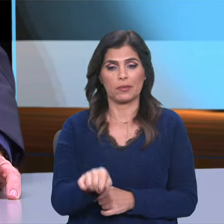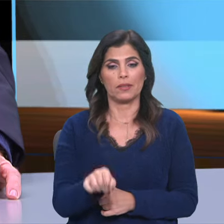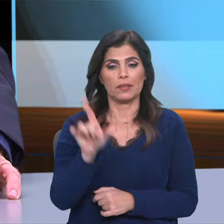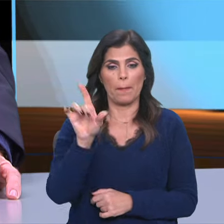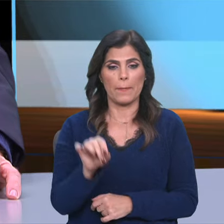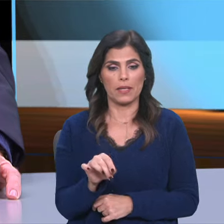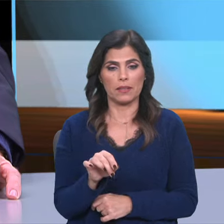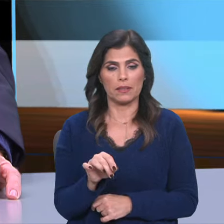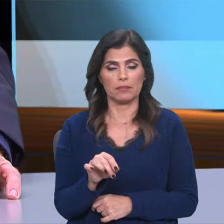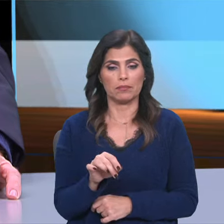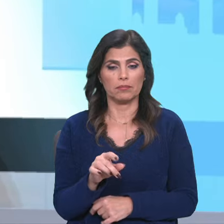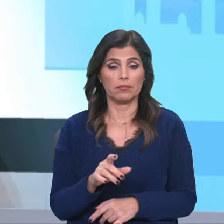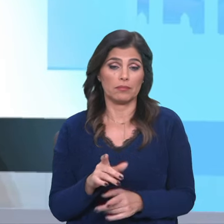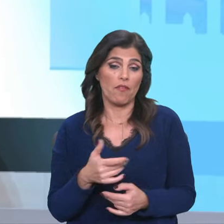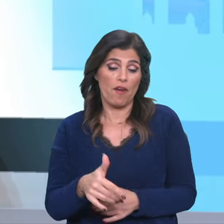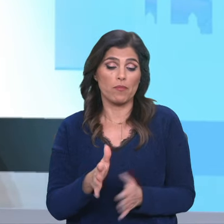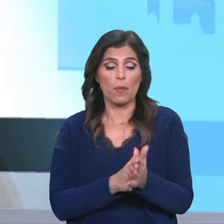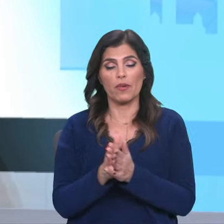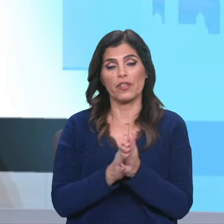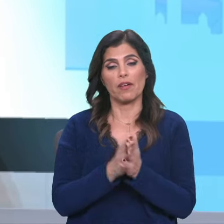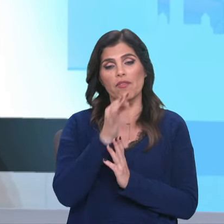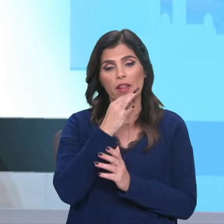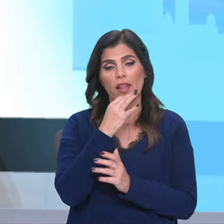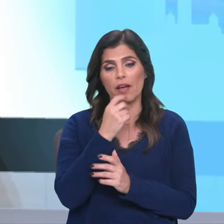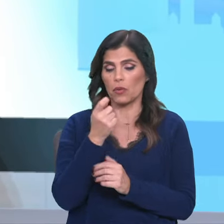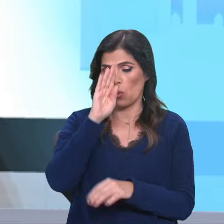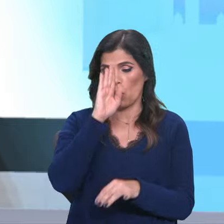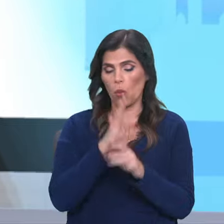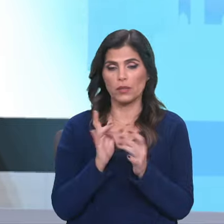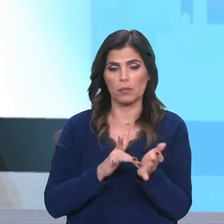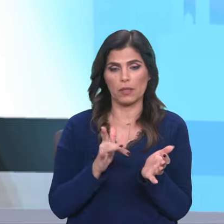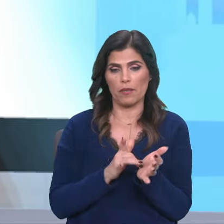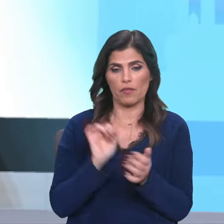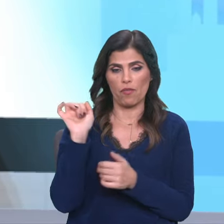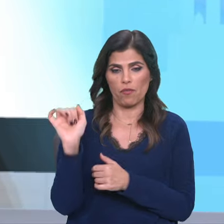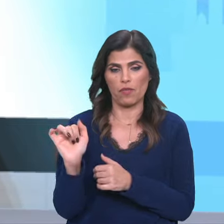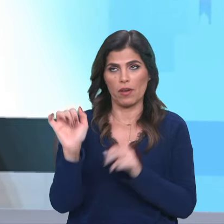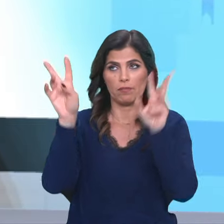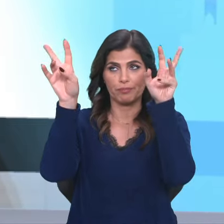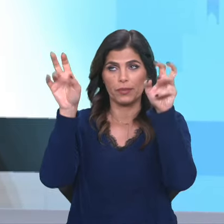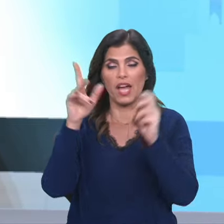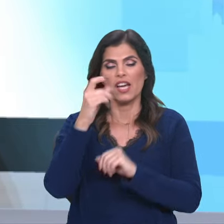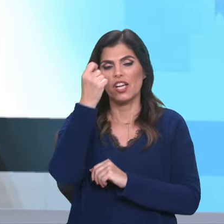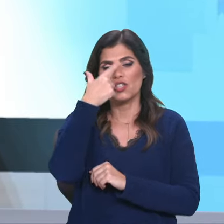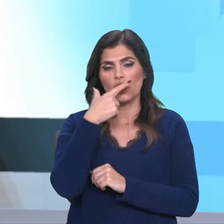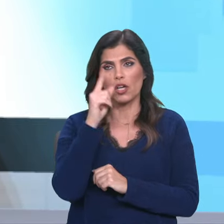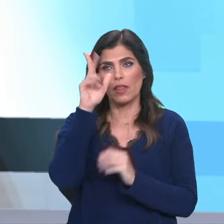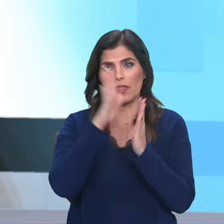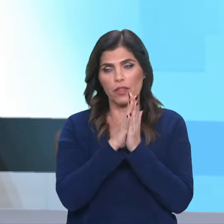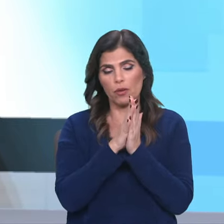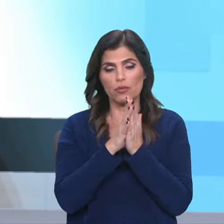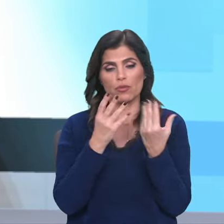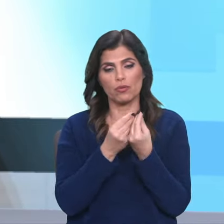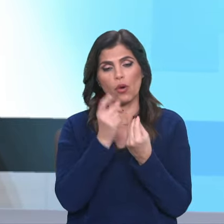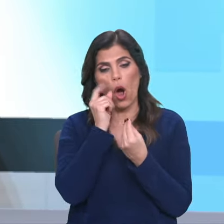também motivo para falar do seu recente livro A História de Deus com os Homens e dos Homens com